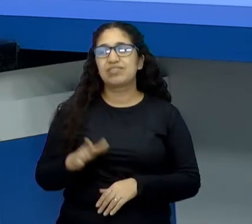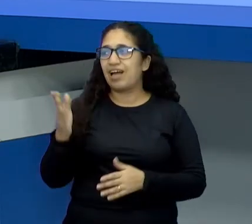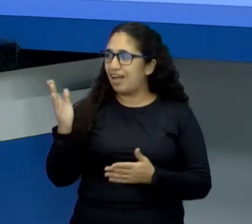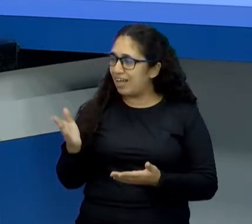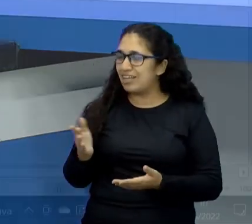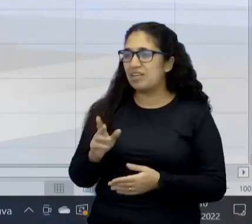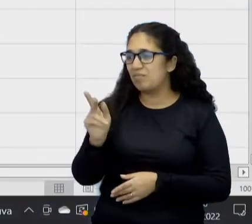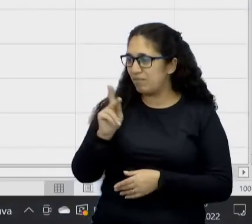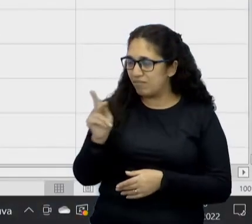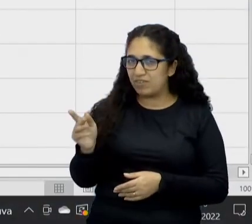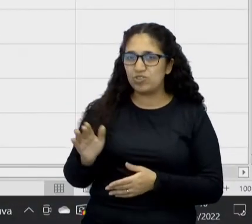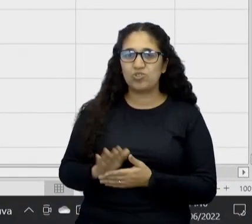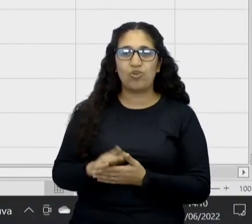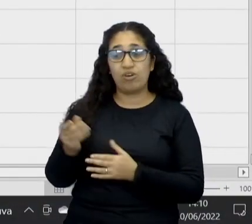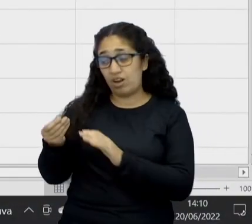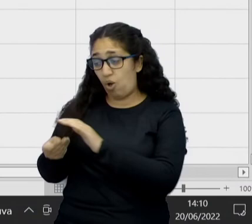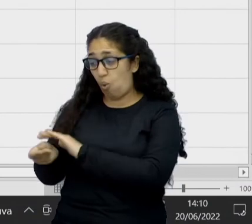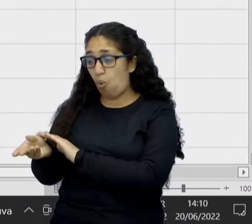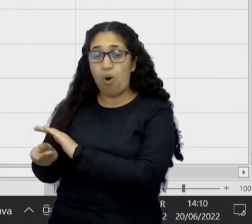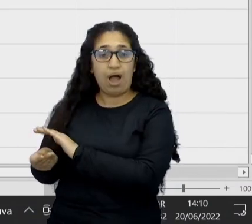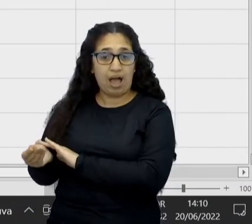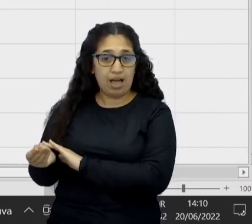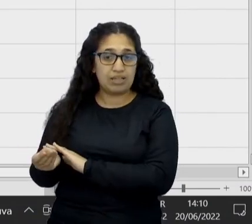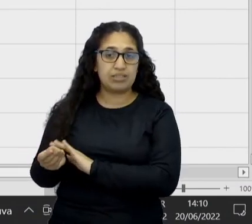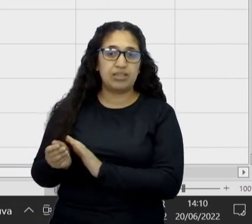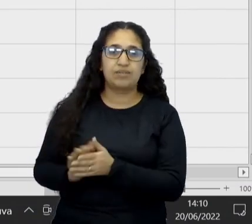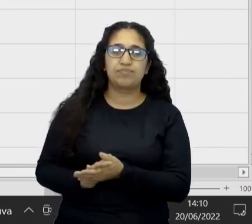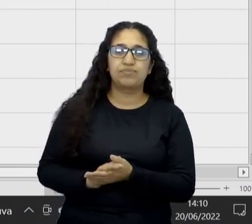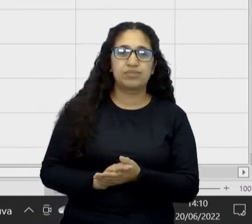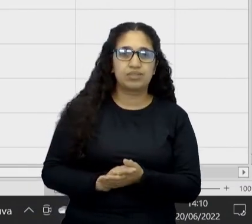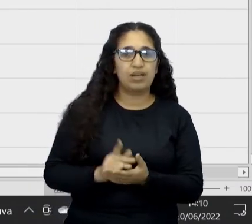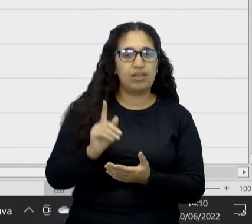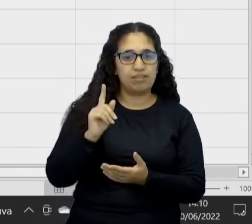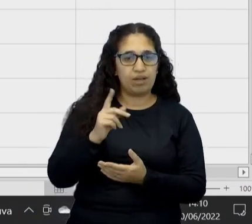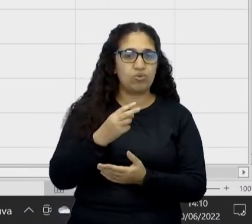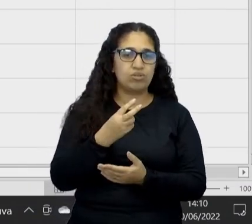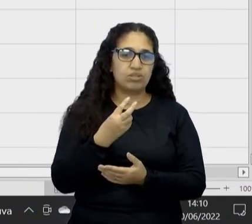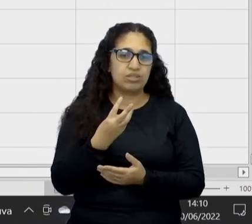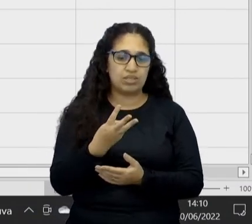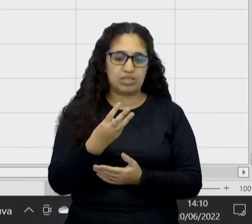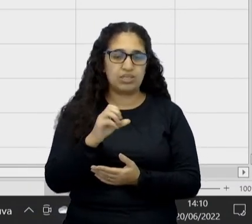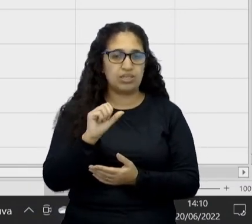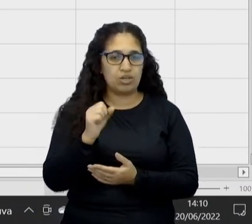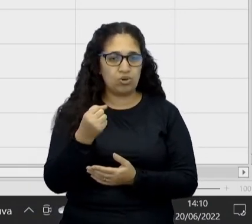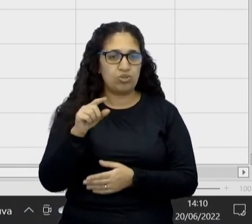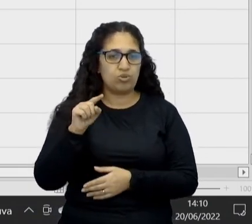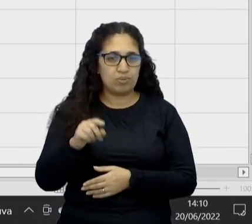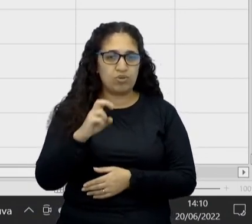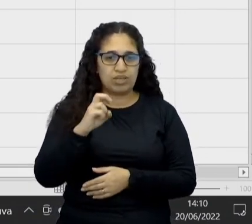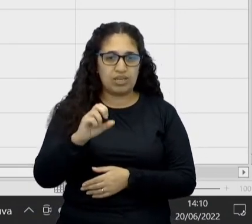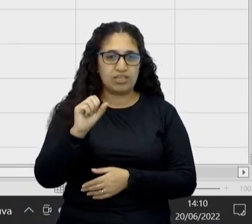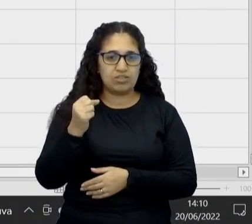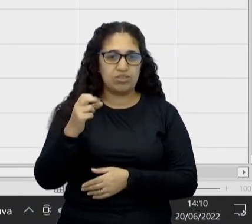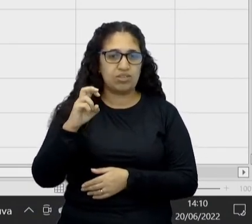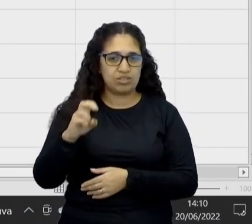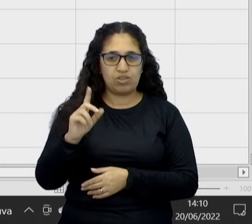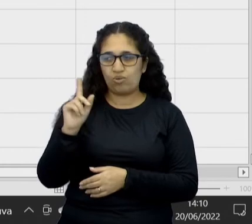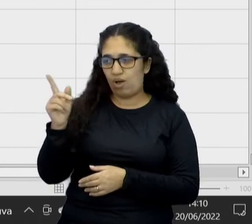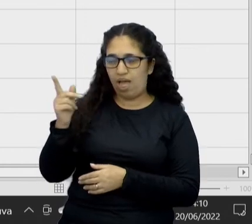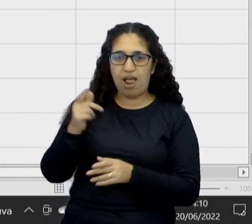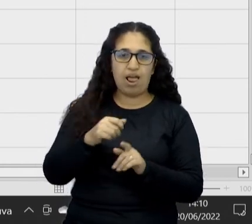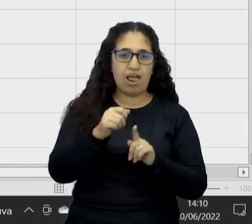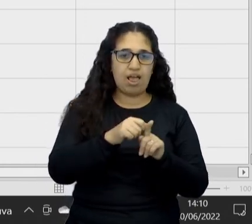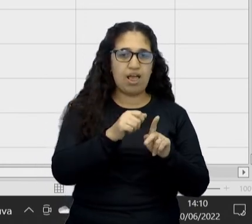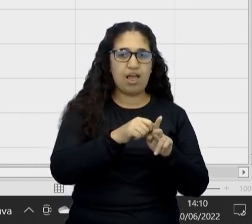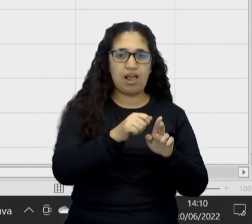a professora guardaria aí na poupança. Esses 38.588, ela fez um financiamento e ela chamou